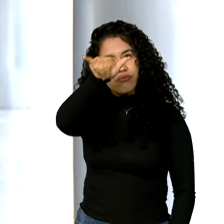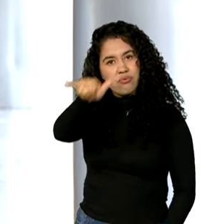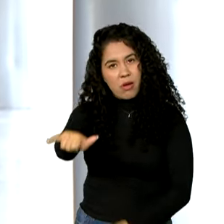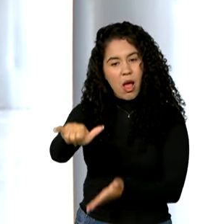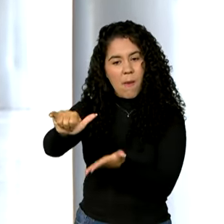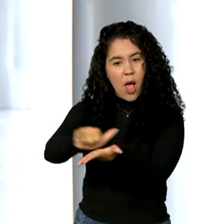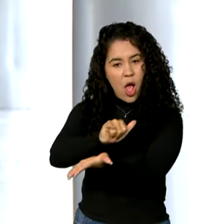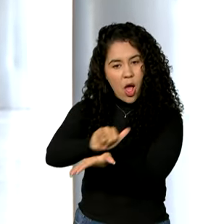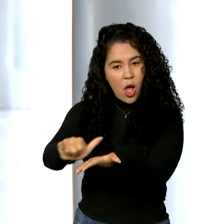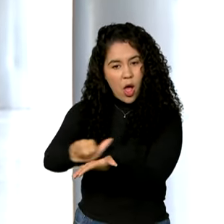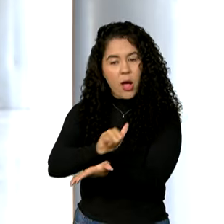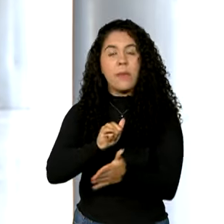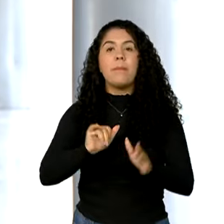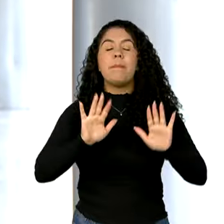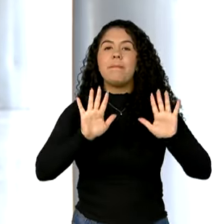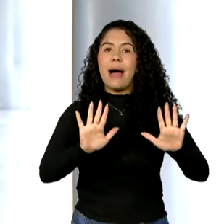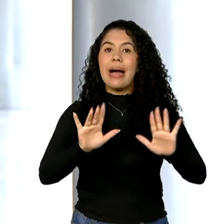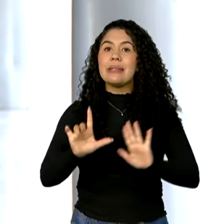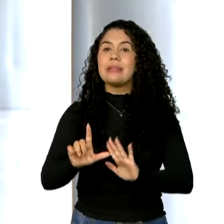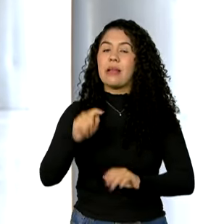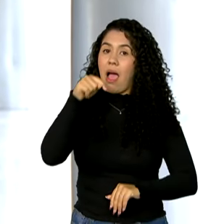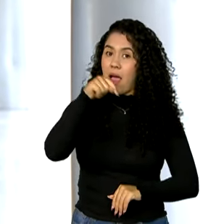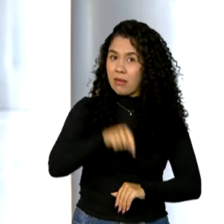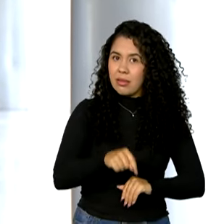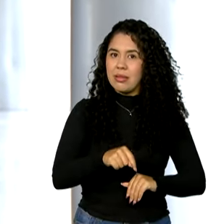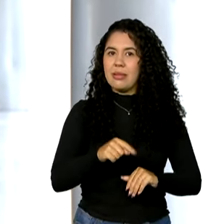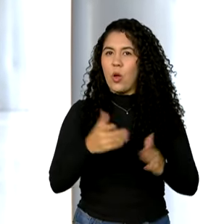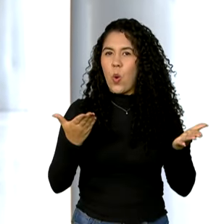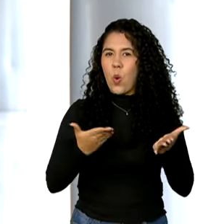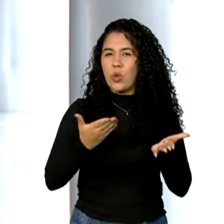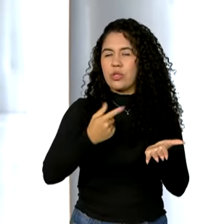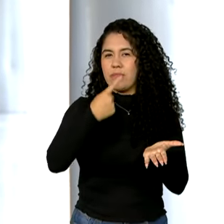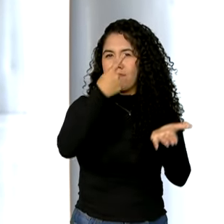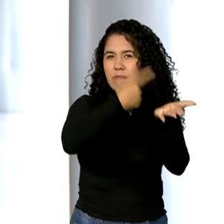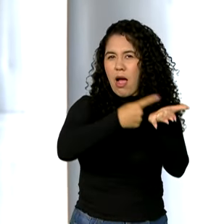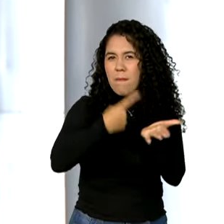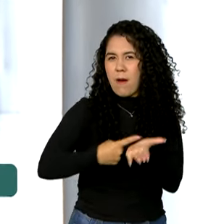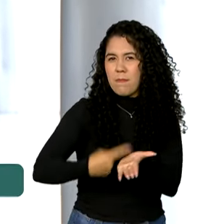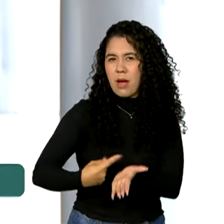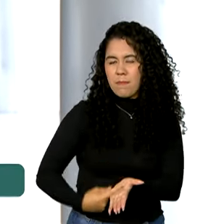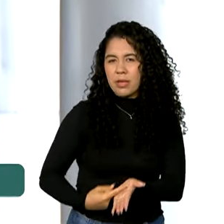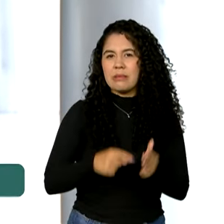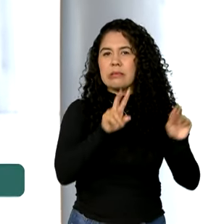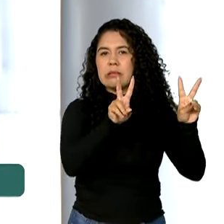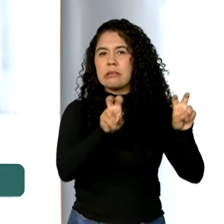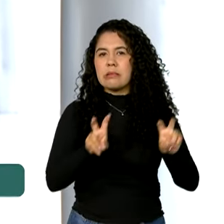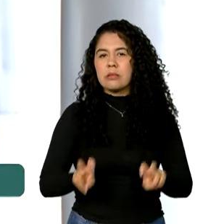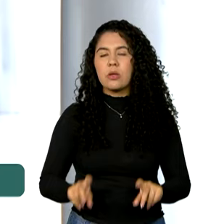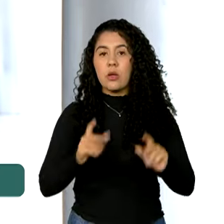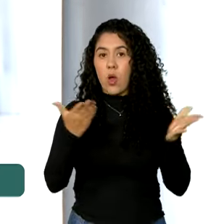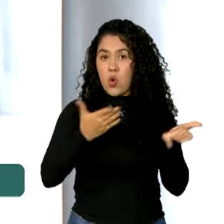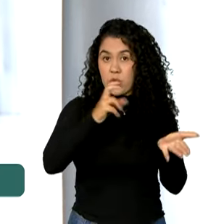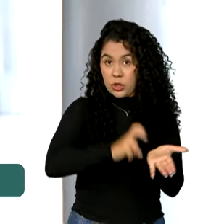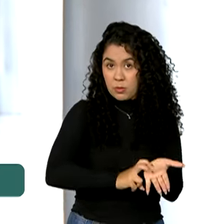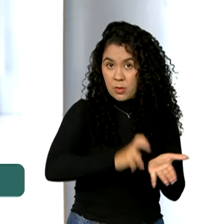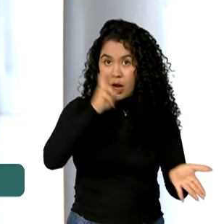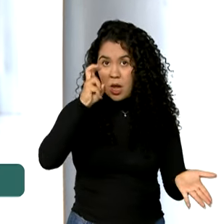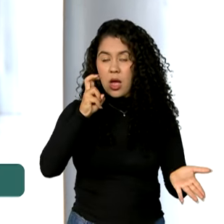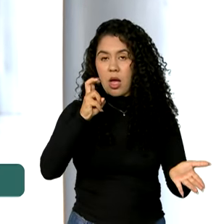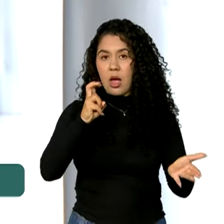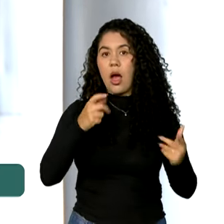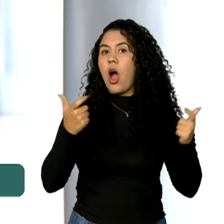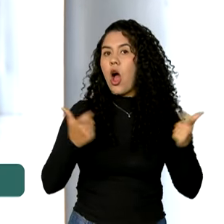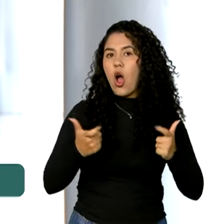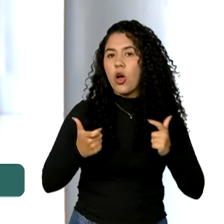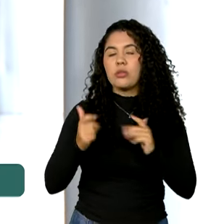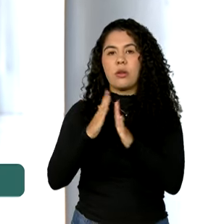antes ele tem vários compromissos. Hoje, a agenda do presidente prevê compromissos apenas pela manhã no Palácio do